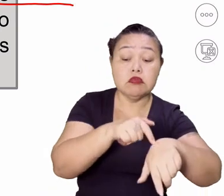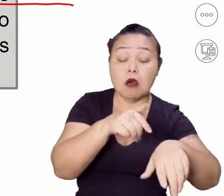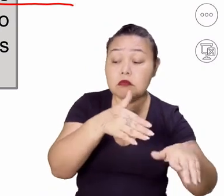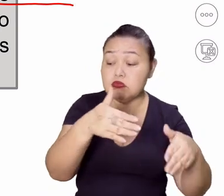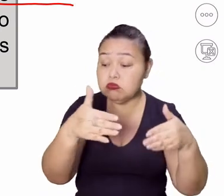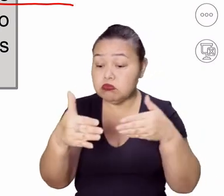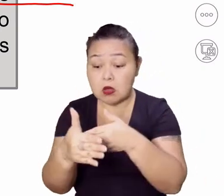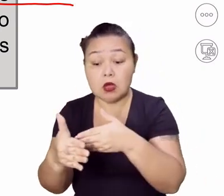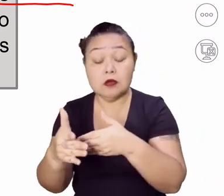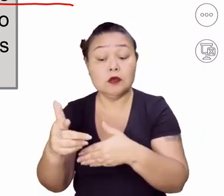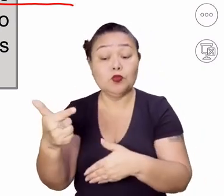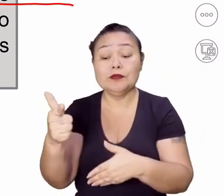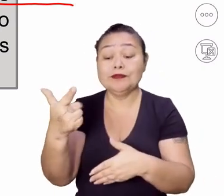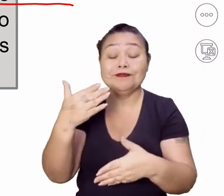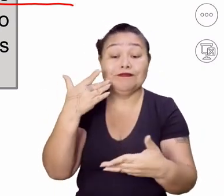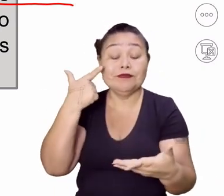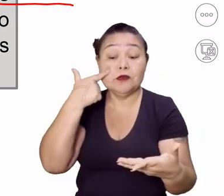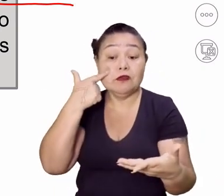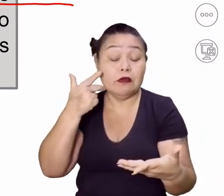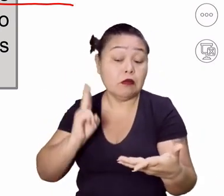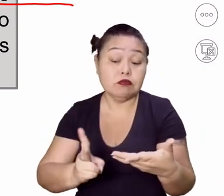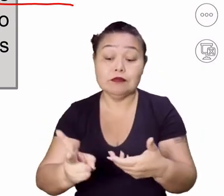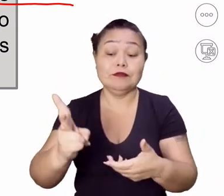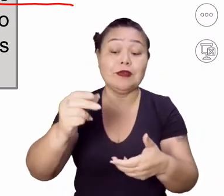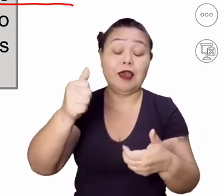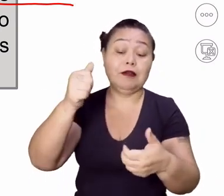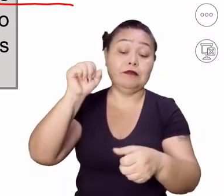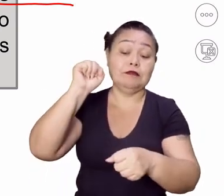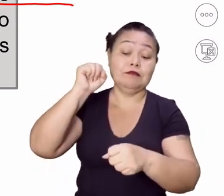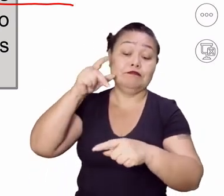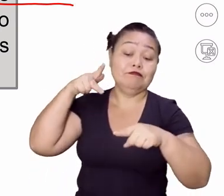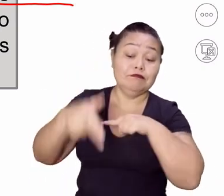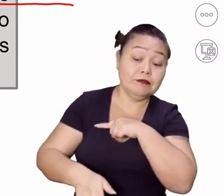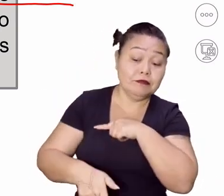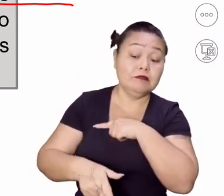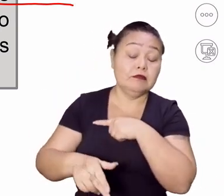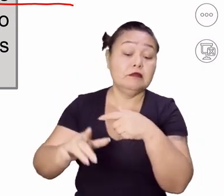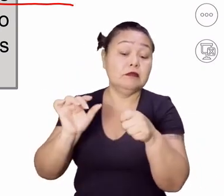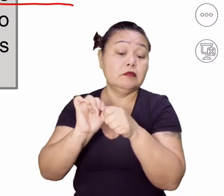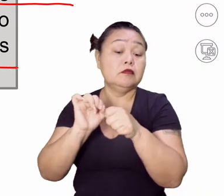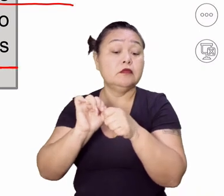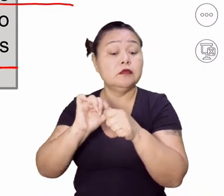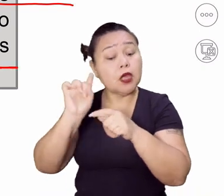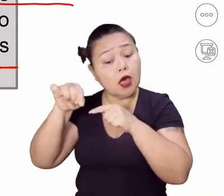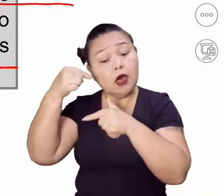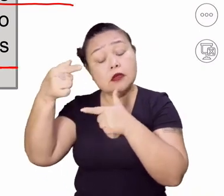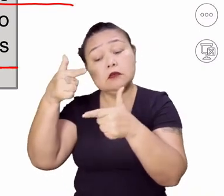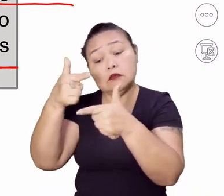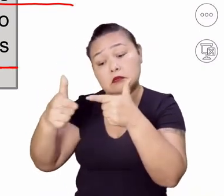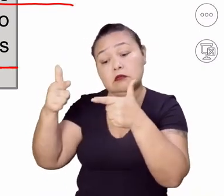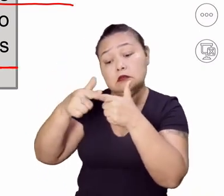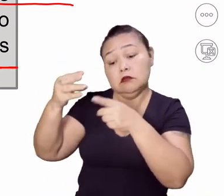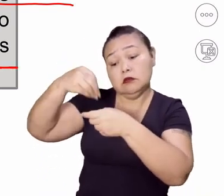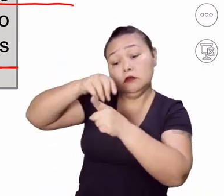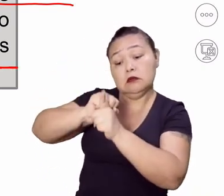não têm segurança, né? E isso pode levar a vários problemas sociais.